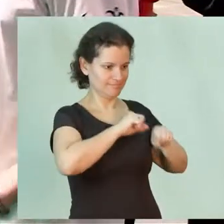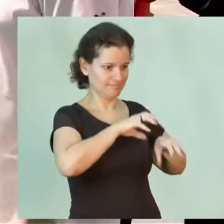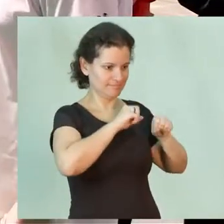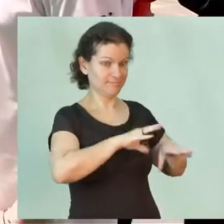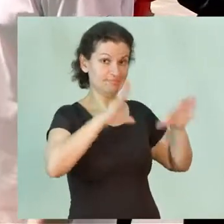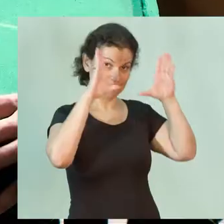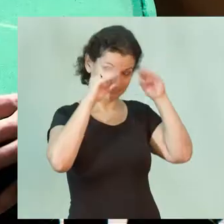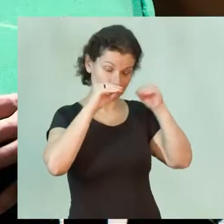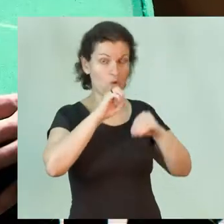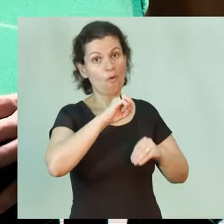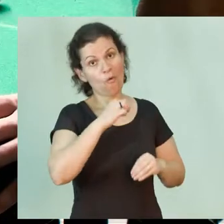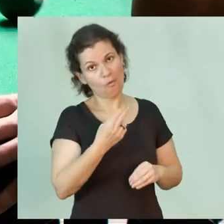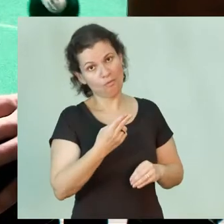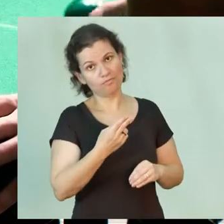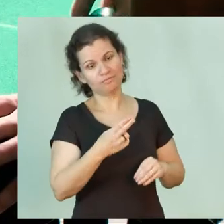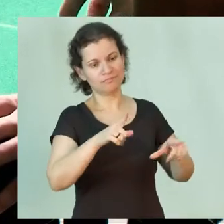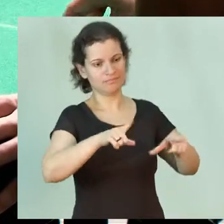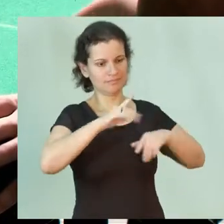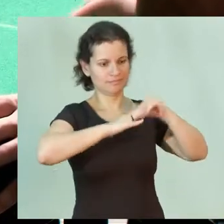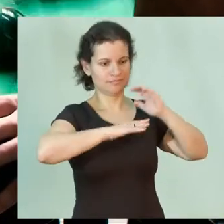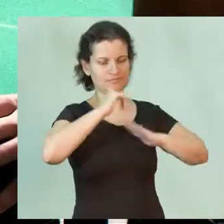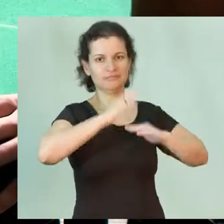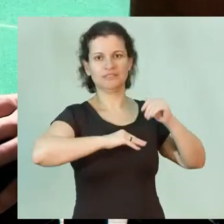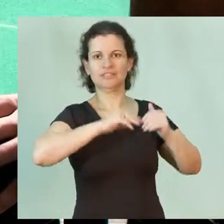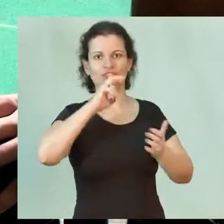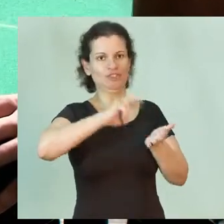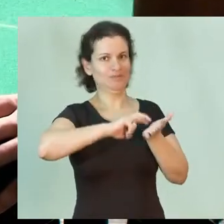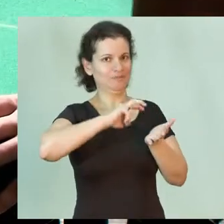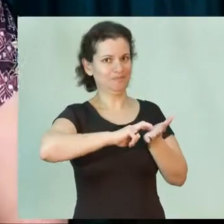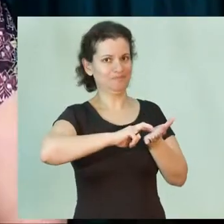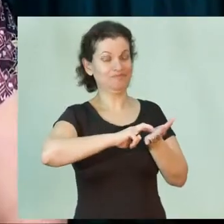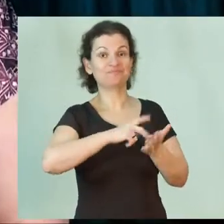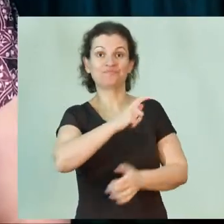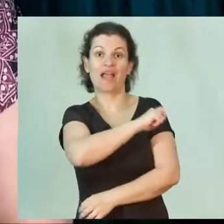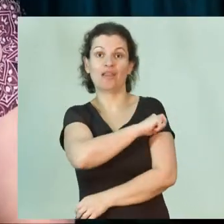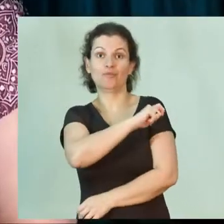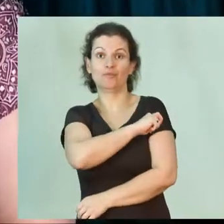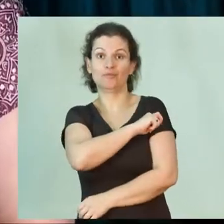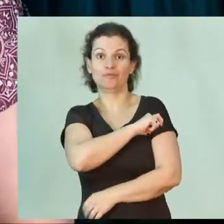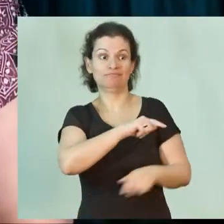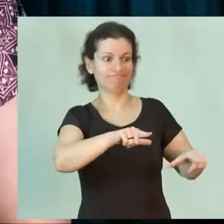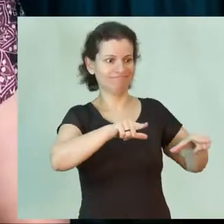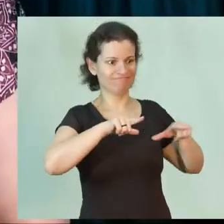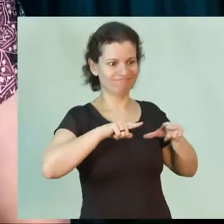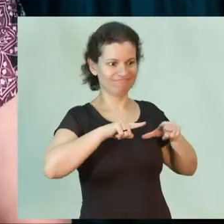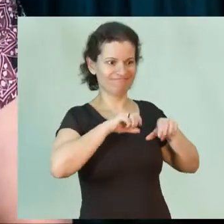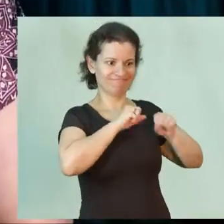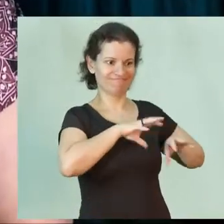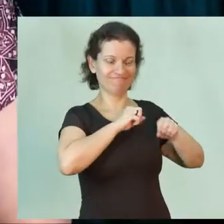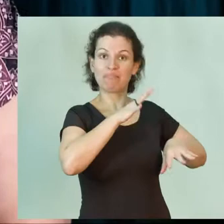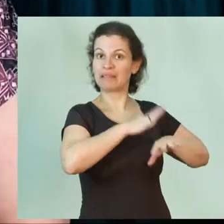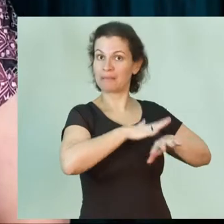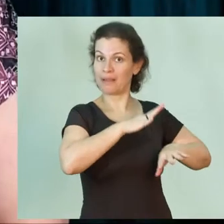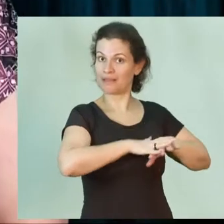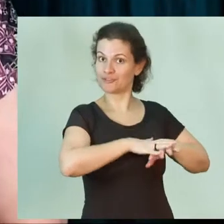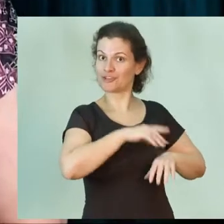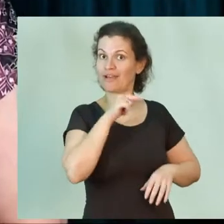Noturno e o Bacharelado de Uni. Então, os alunos da Licenciatura em Matemática, eles